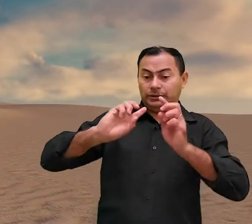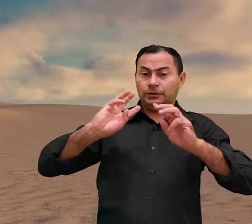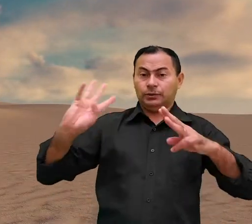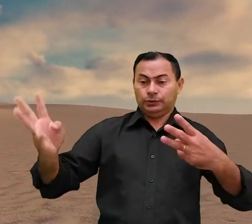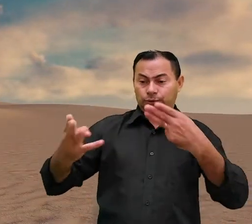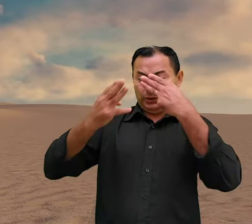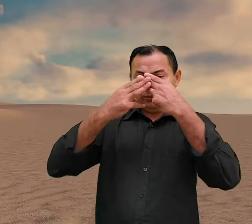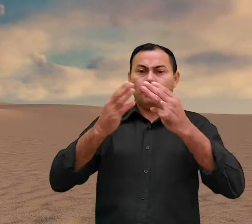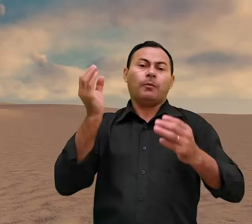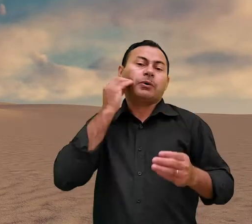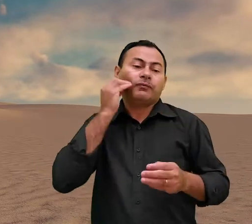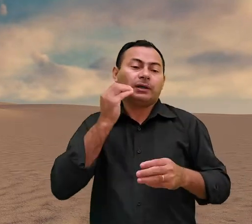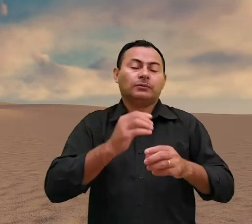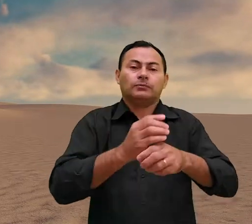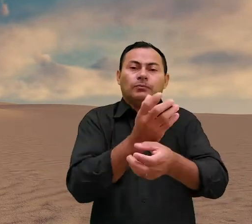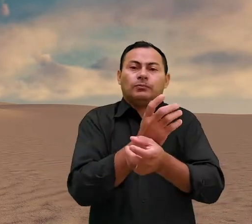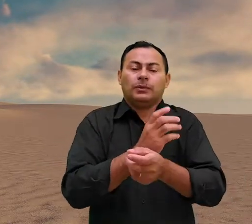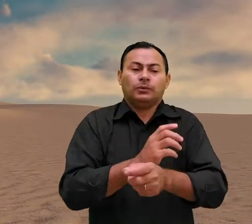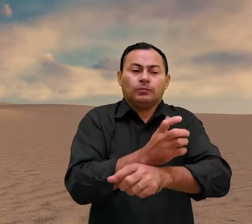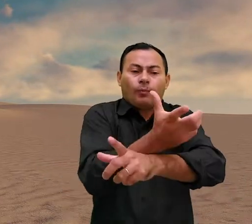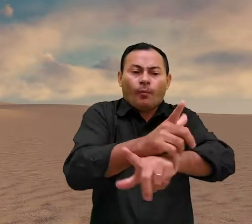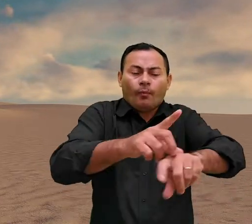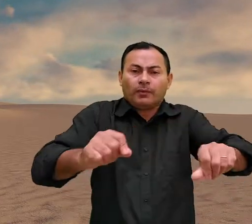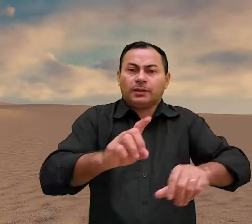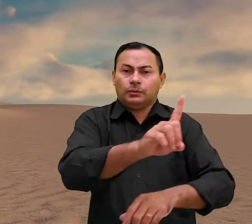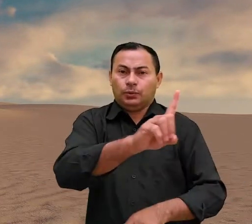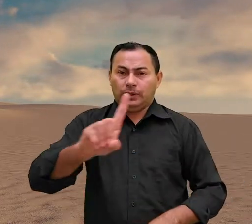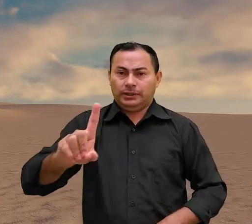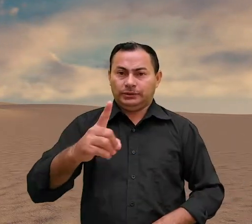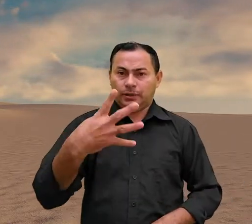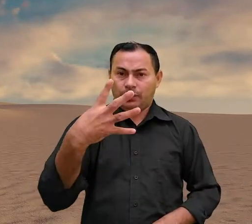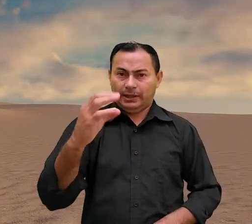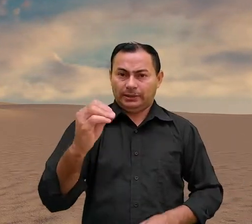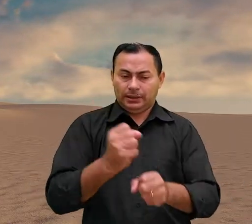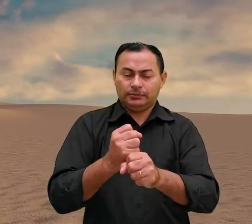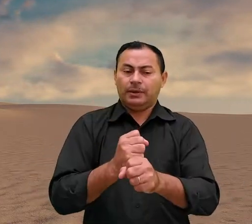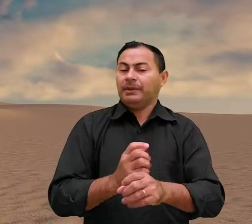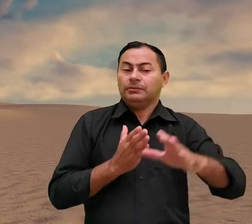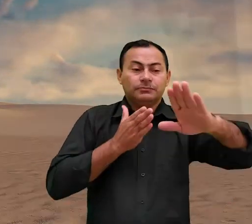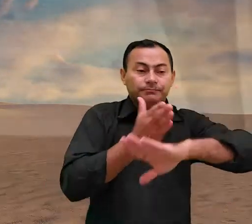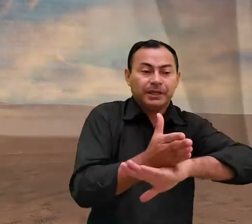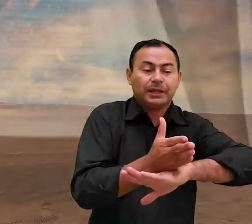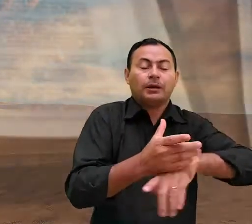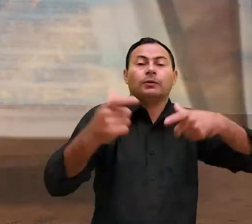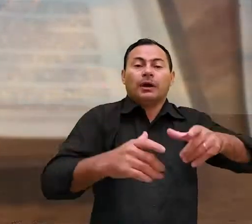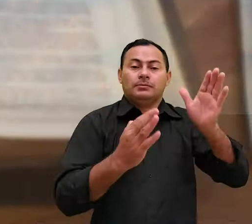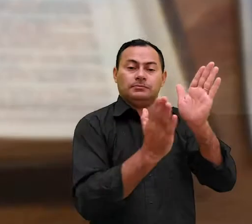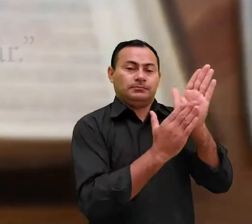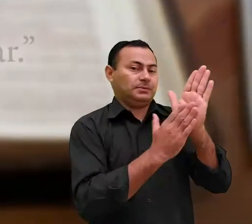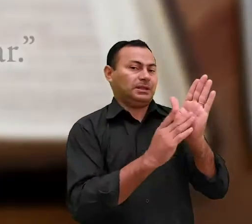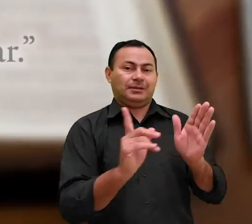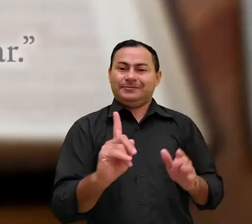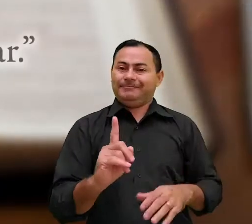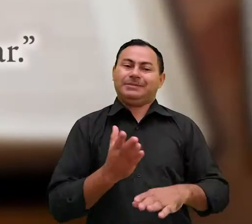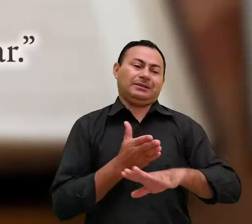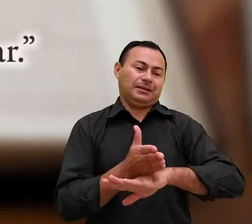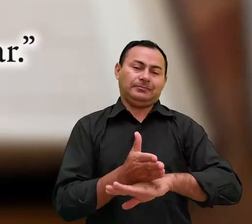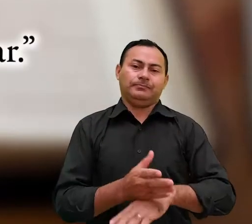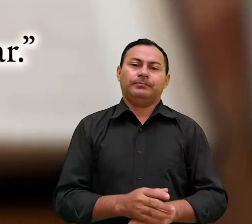judeus foram provados no deserto durante 40 anos e não chegaram a entrar no descanso da terra prometida